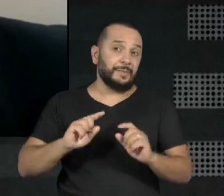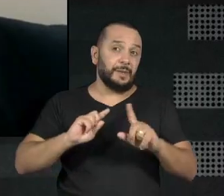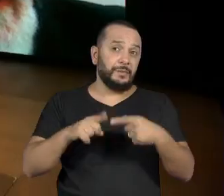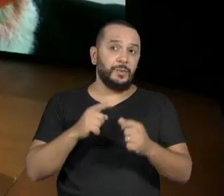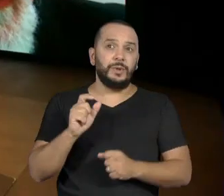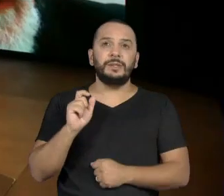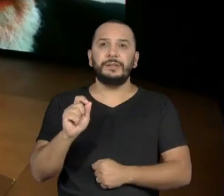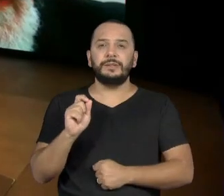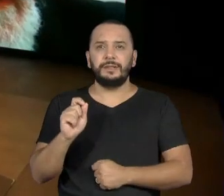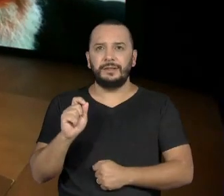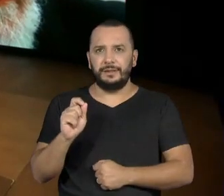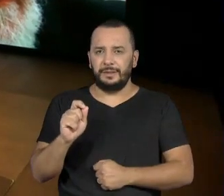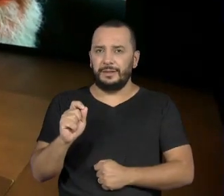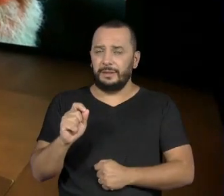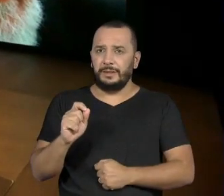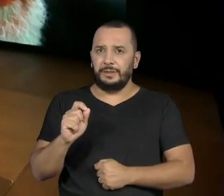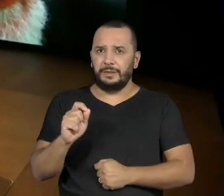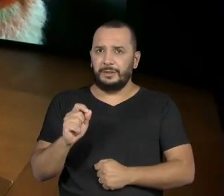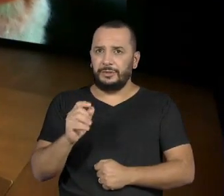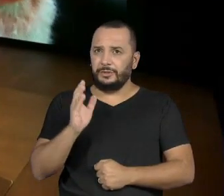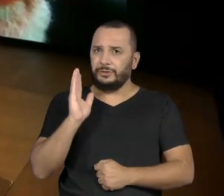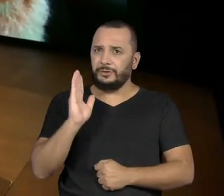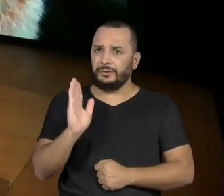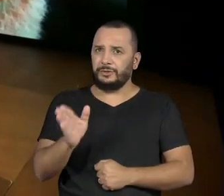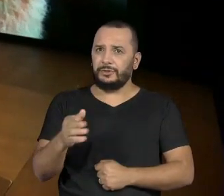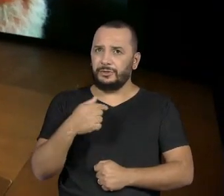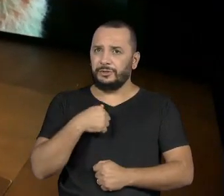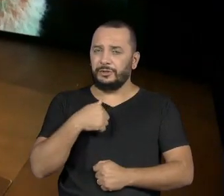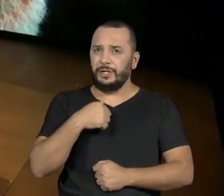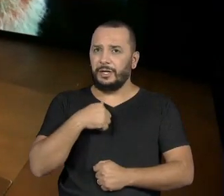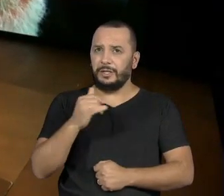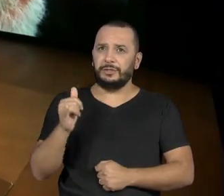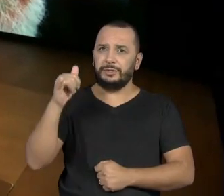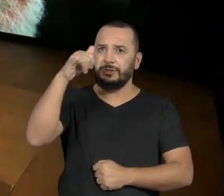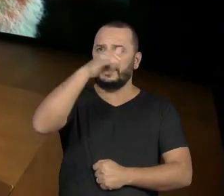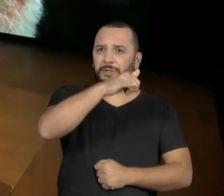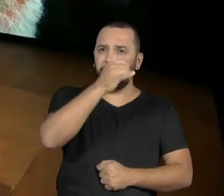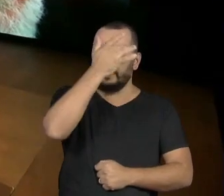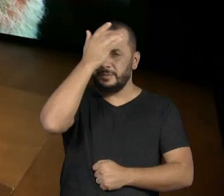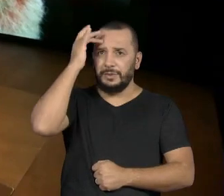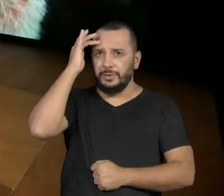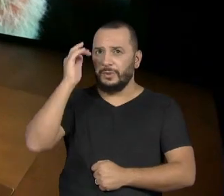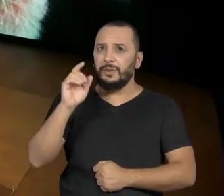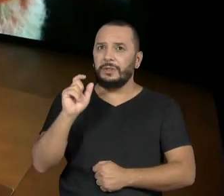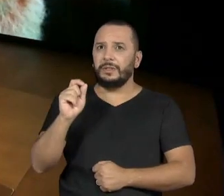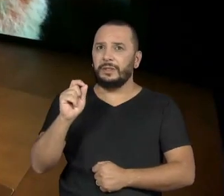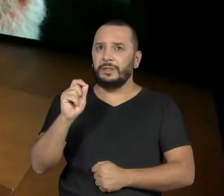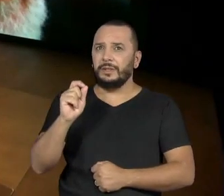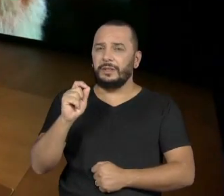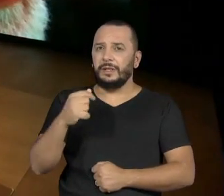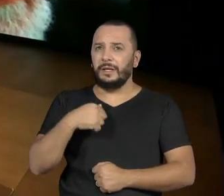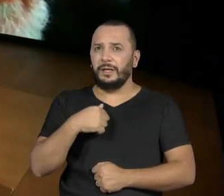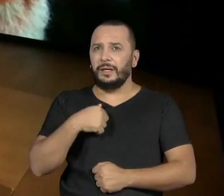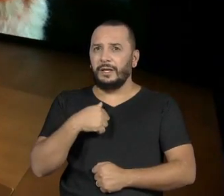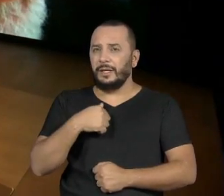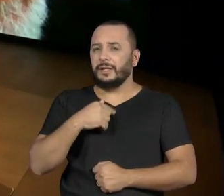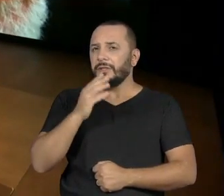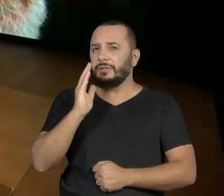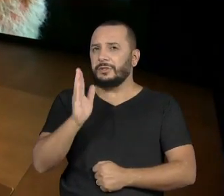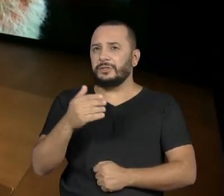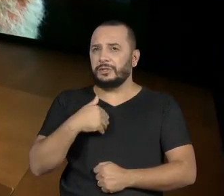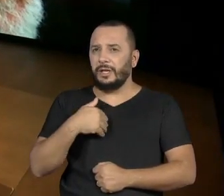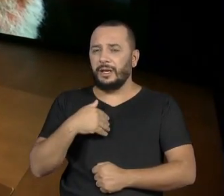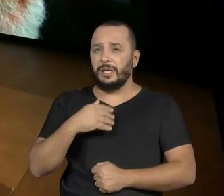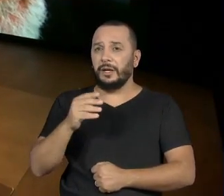a altitude é tão grande, quando a chegou lá, tudo começou a desmaiar para os cantos. Tem que comer sal, postar uma boca, comer